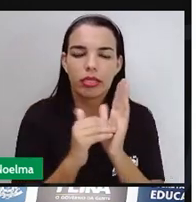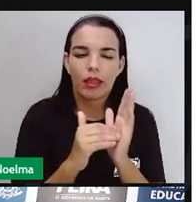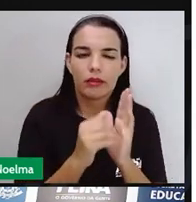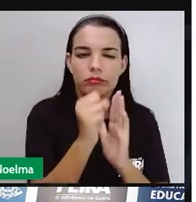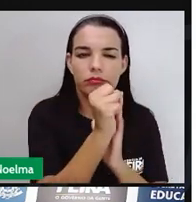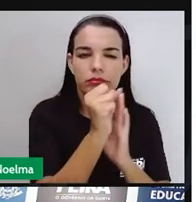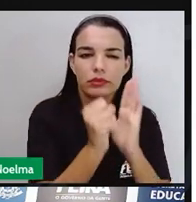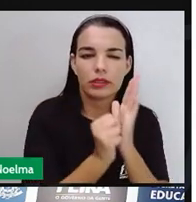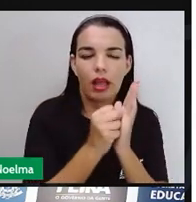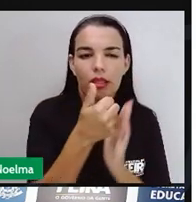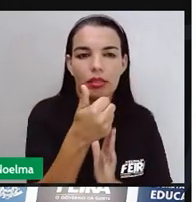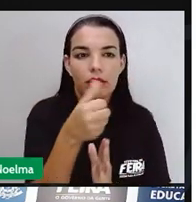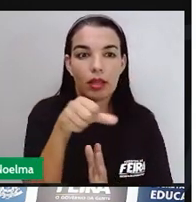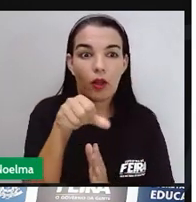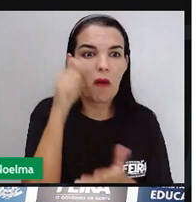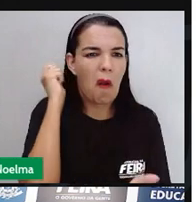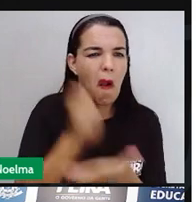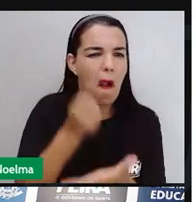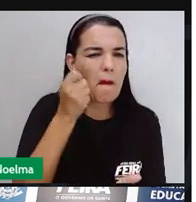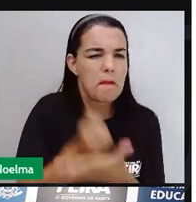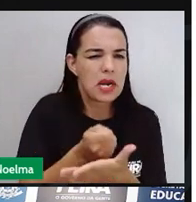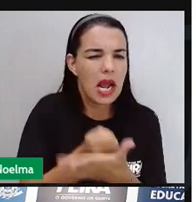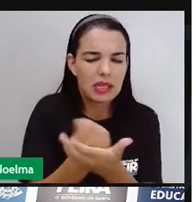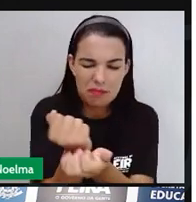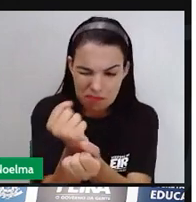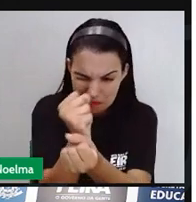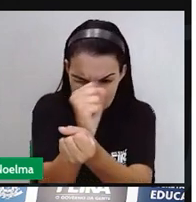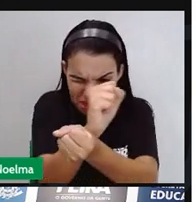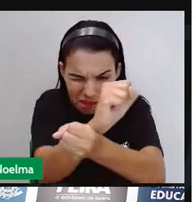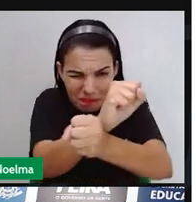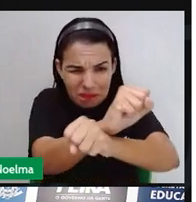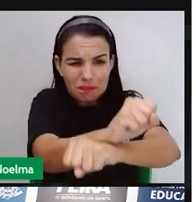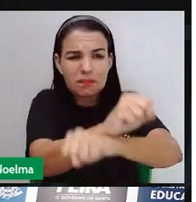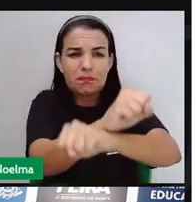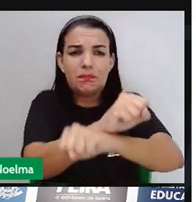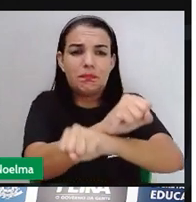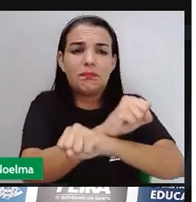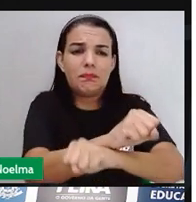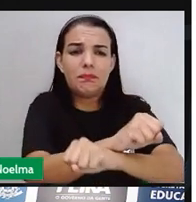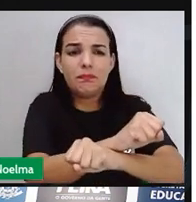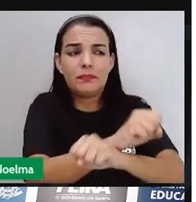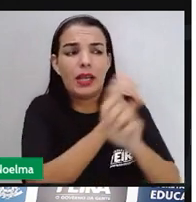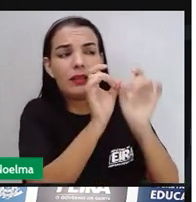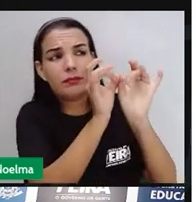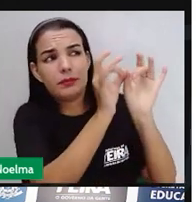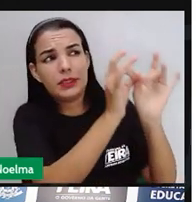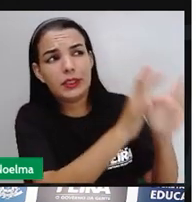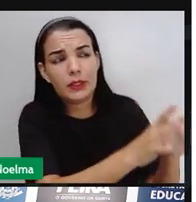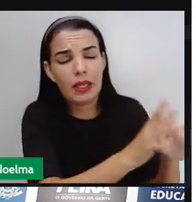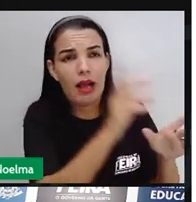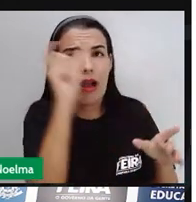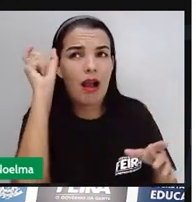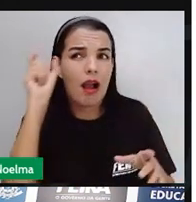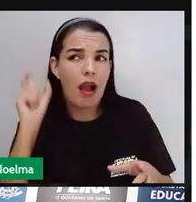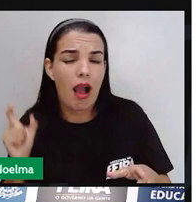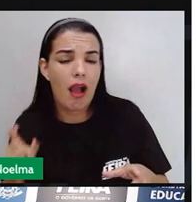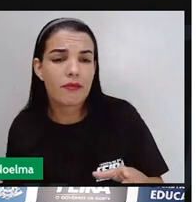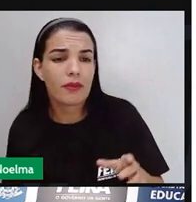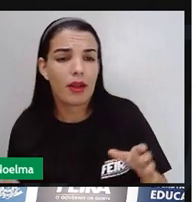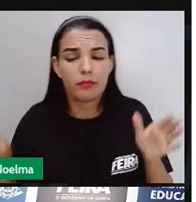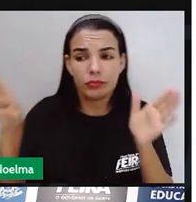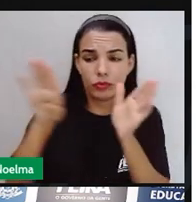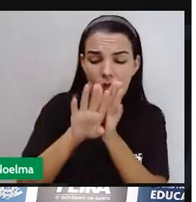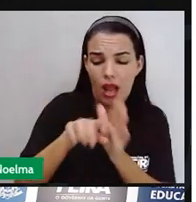forma obrigada, obrigatória. Eles foram obrigados a deixarem o seu país de origem